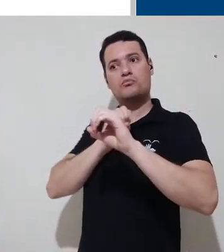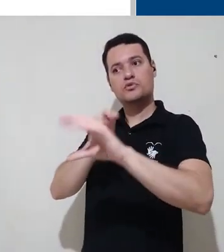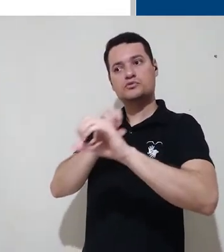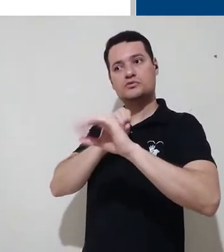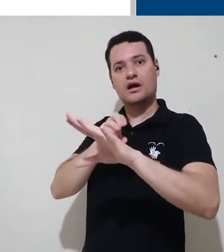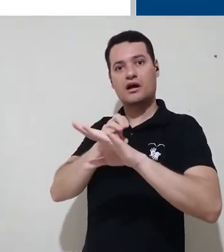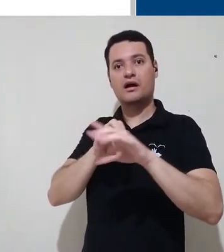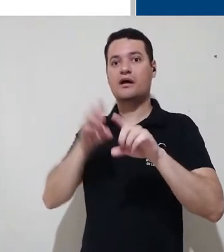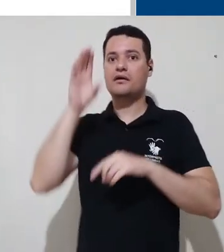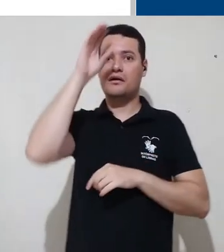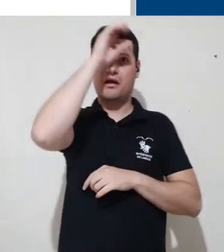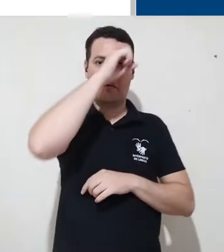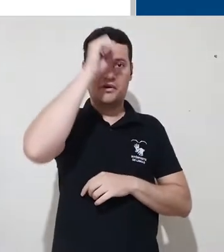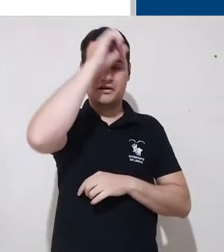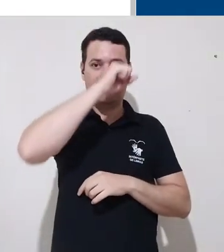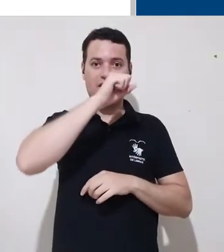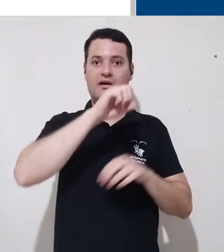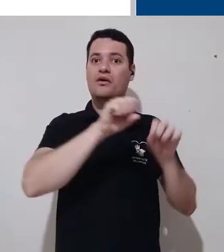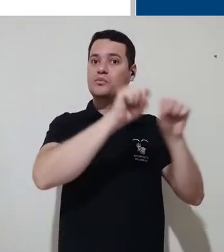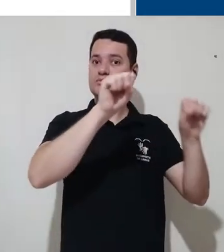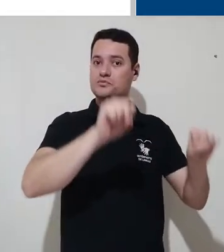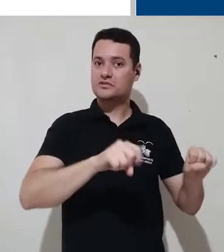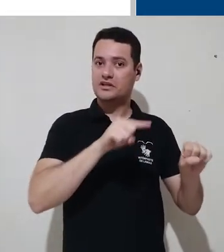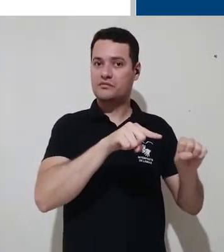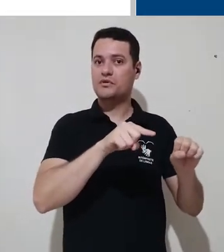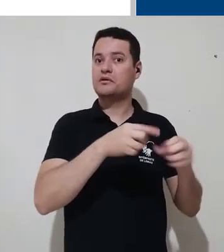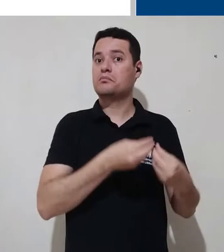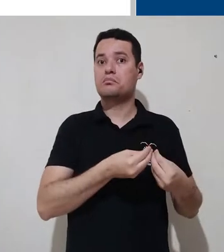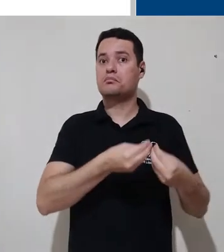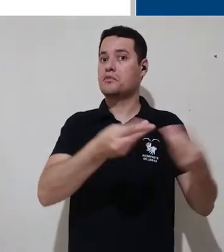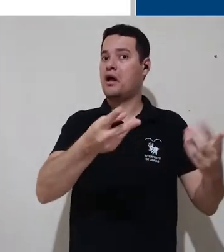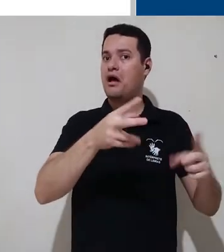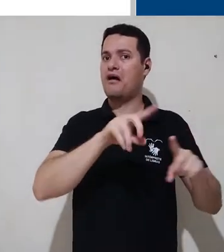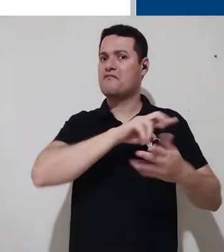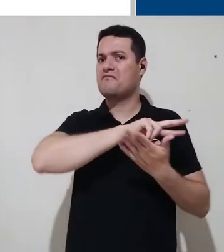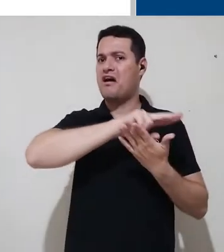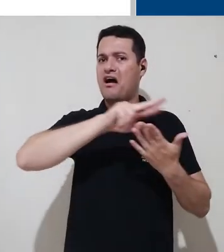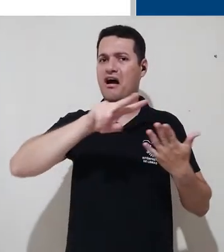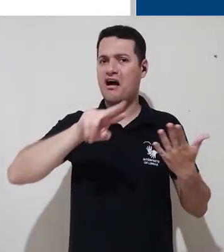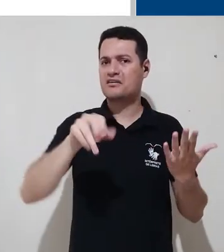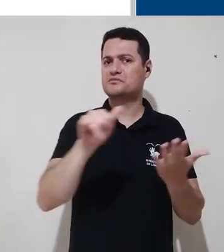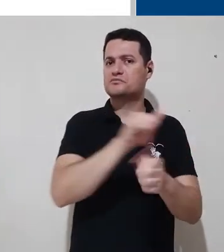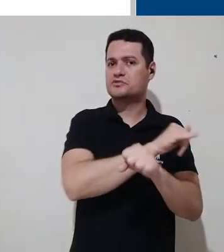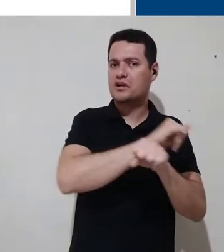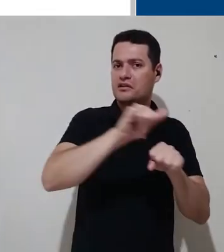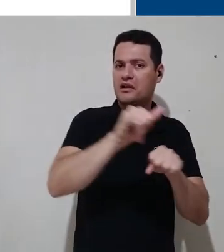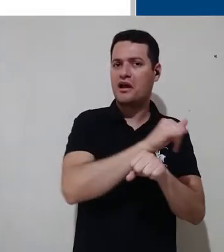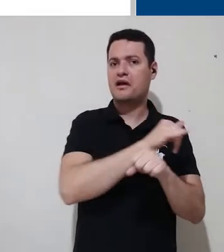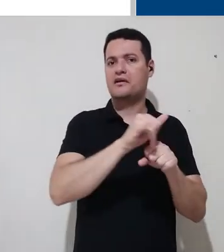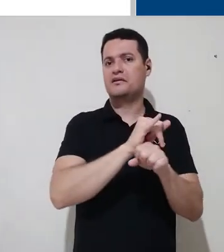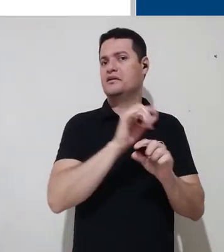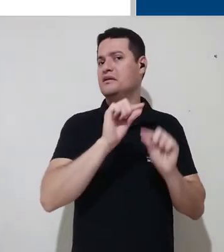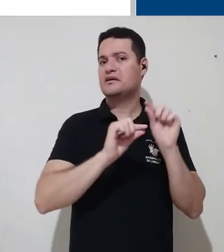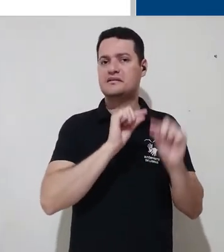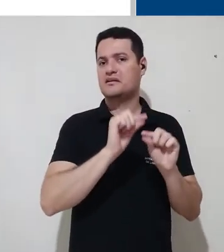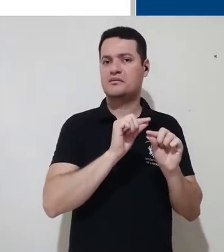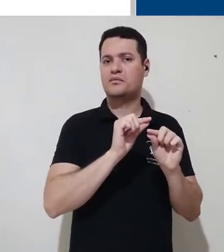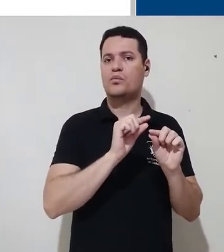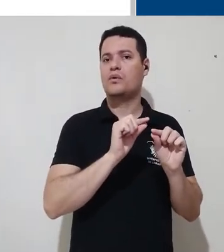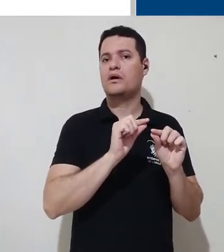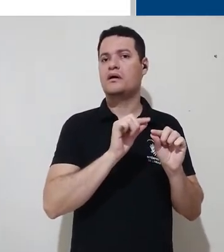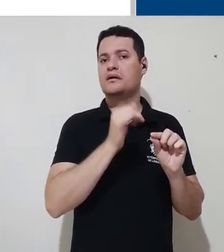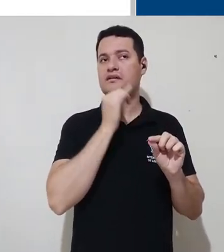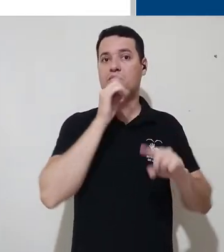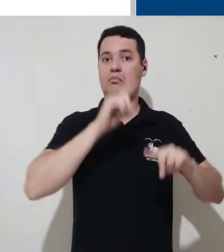e as tarefas de aprender. É um sistema que vai oferecer ferramentas para os usuários, como a possibilidade de